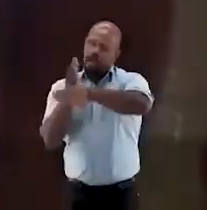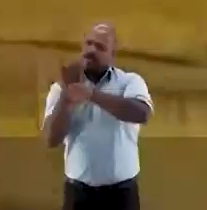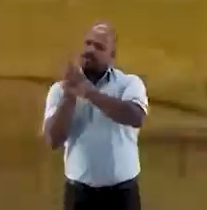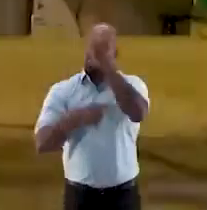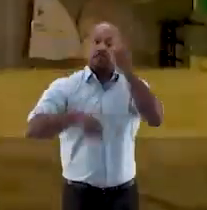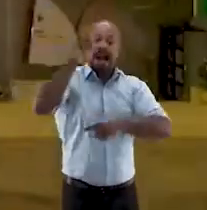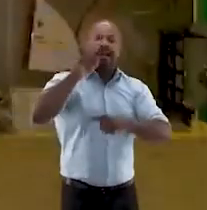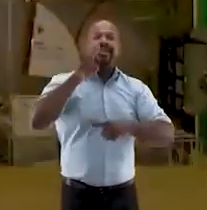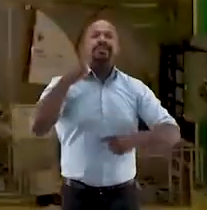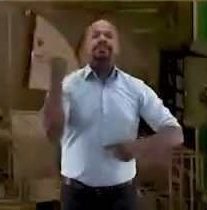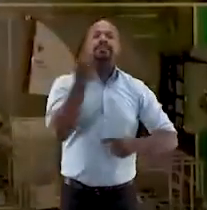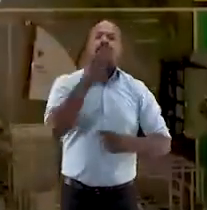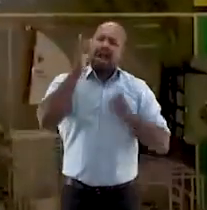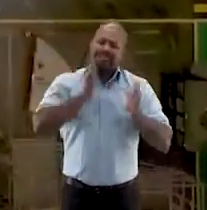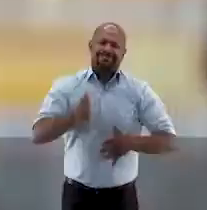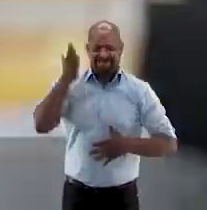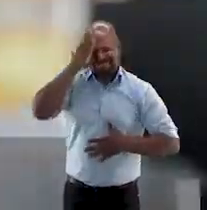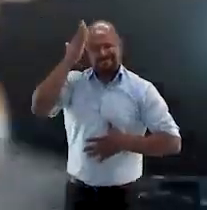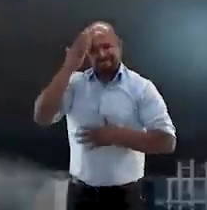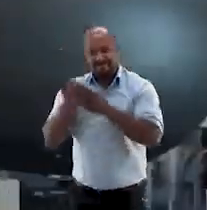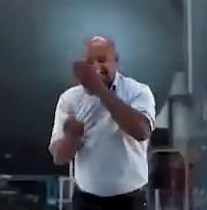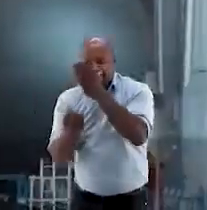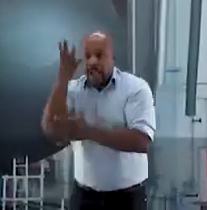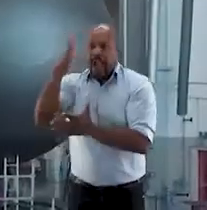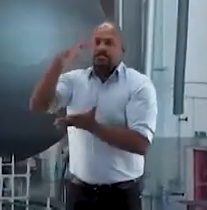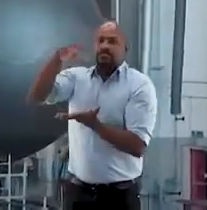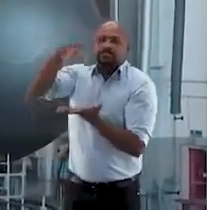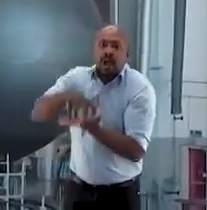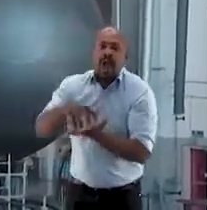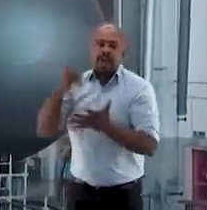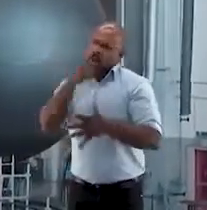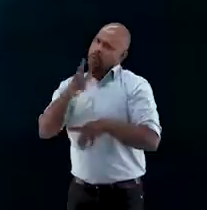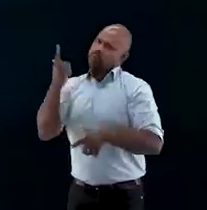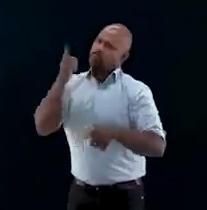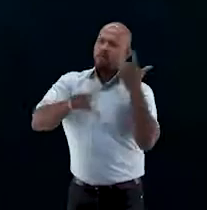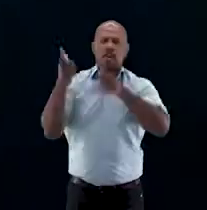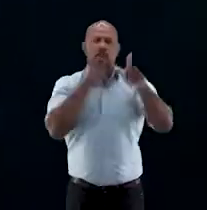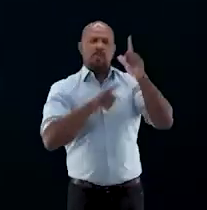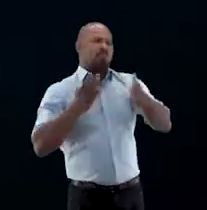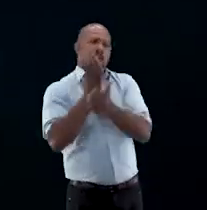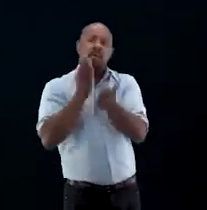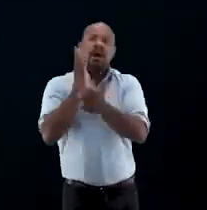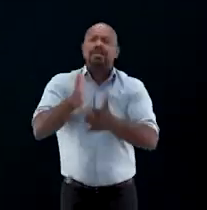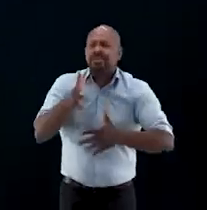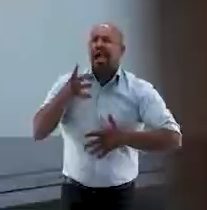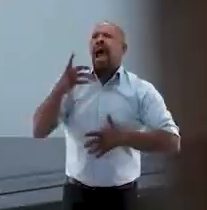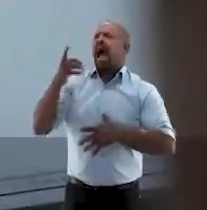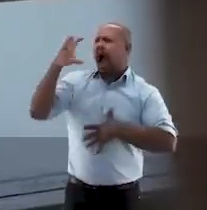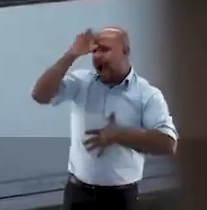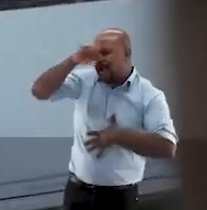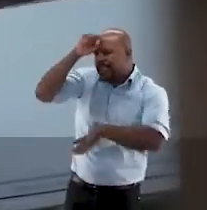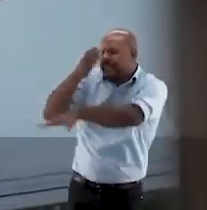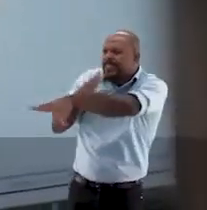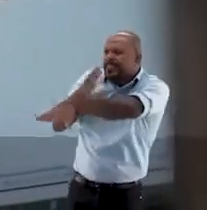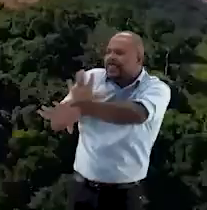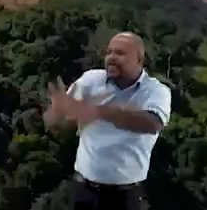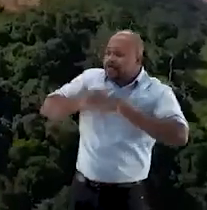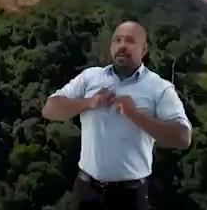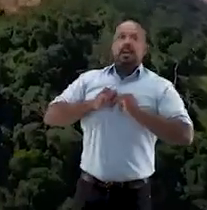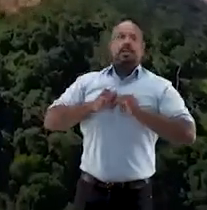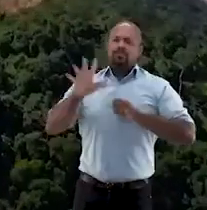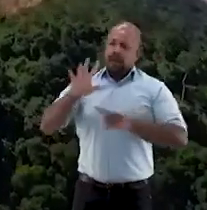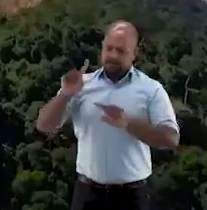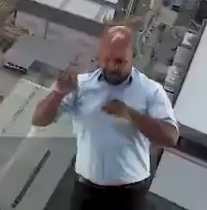desafios. Nascemos destinados a atingir grandes conquistas. Fomos aprendizes. Aprendemos.